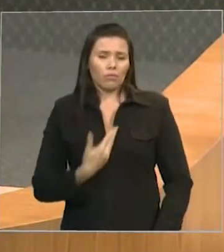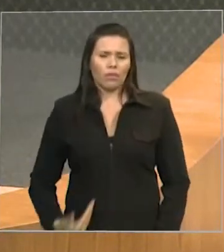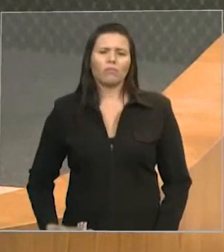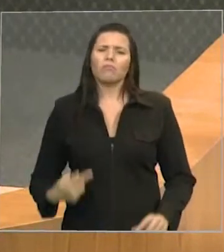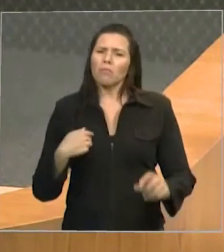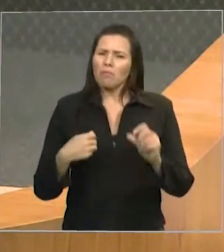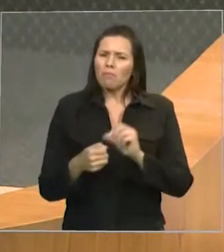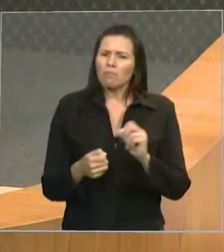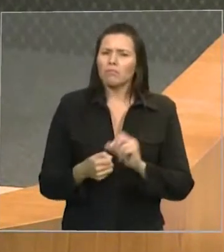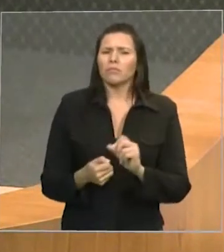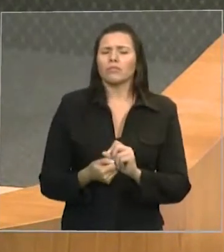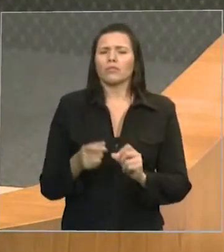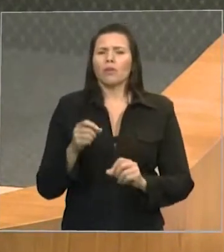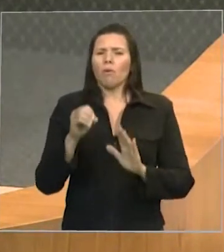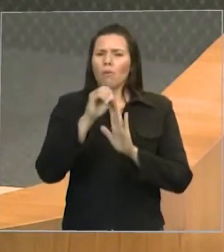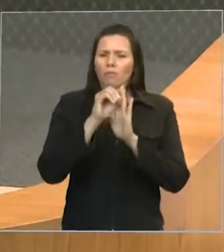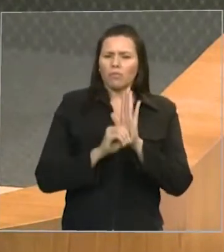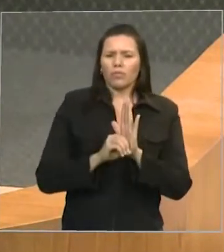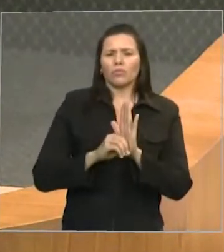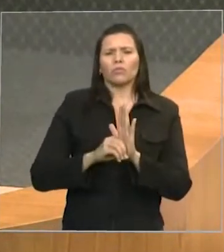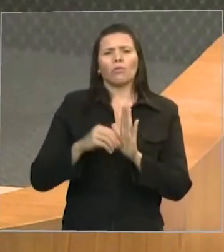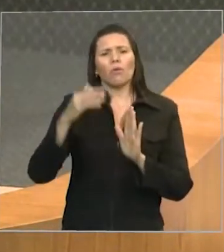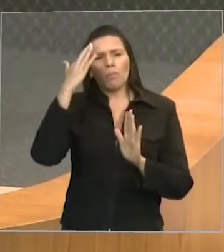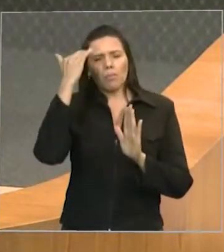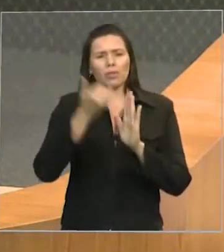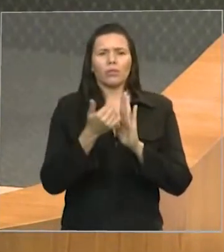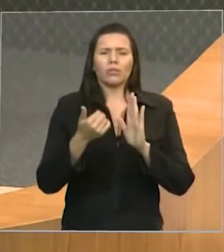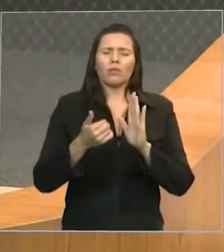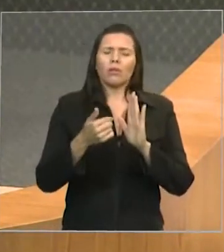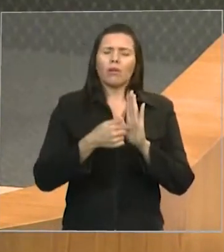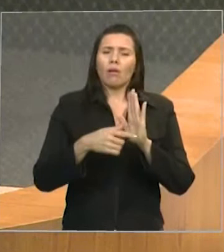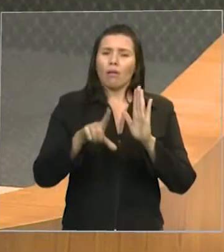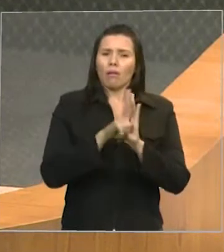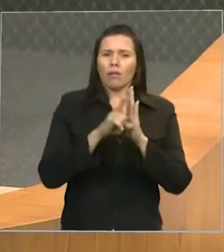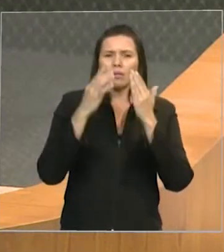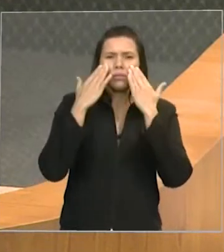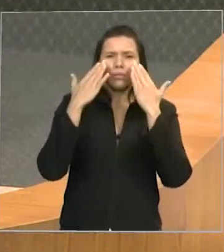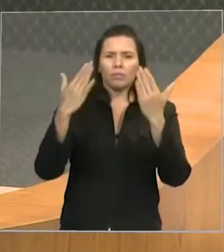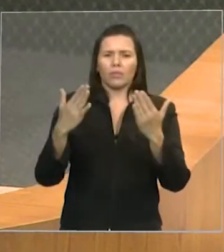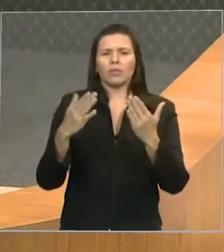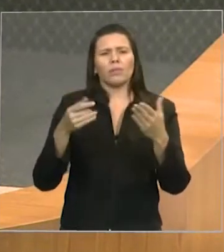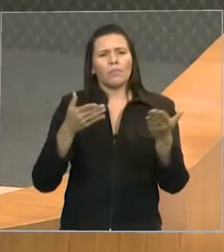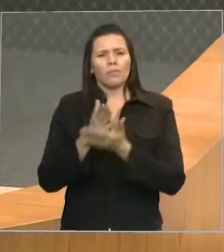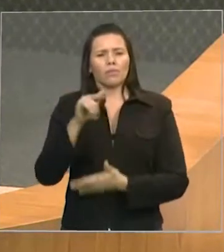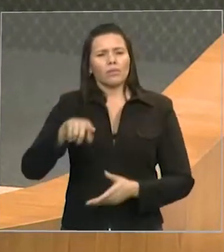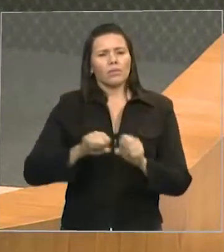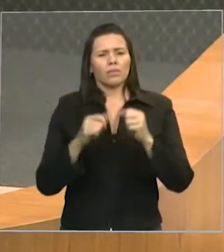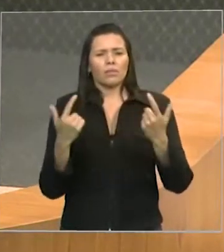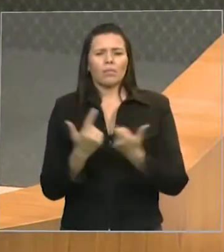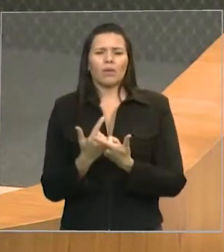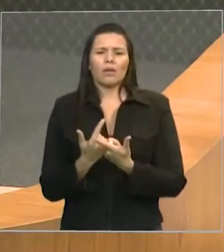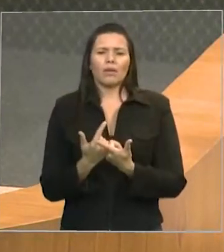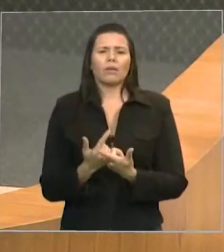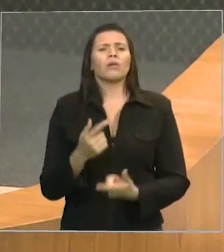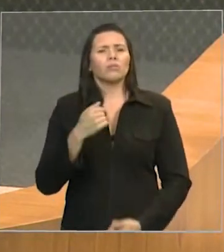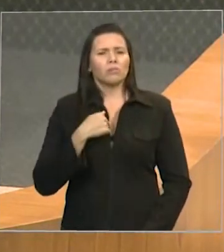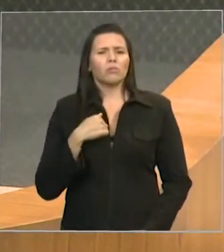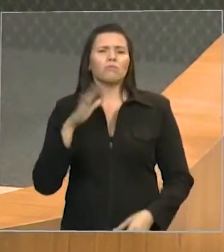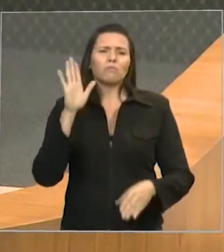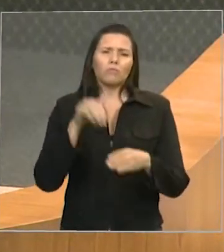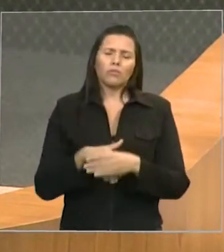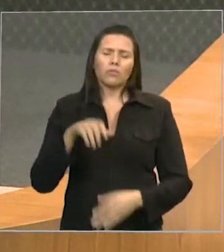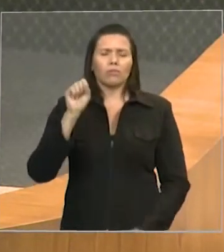gabinete, baseado na lei de transparência aprovada nesta casa, votado, inclusive, com o meu voto a favor.